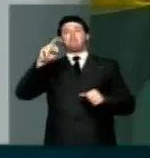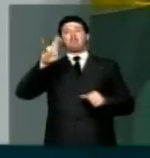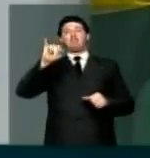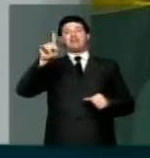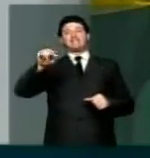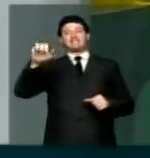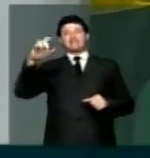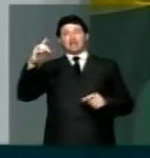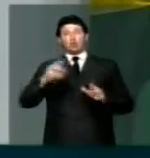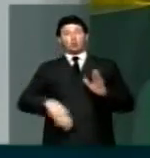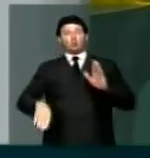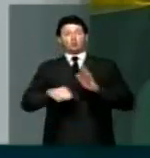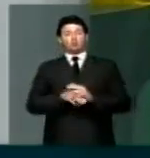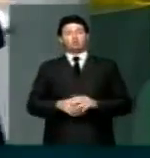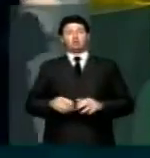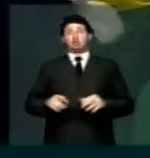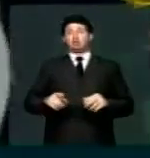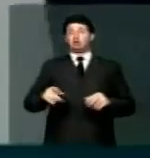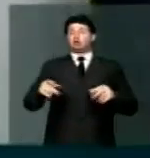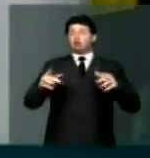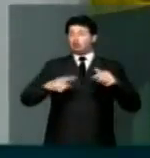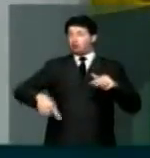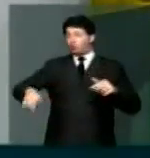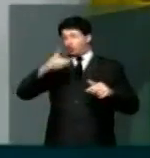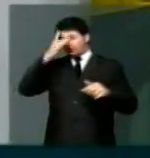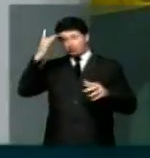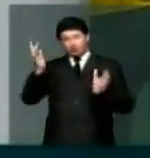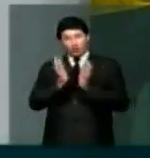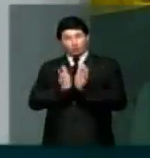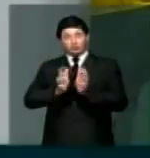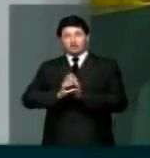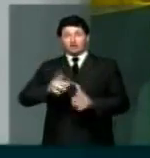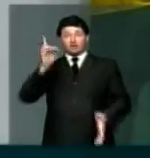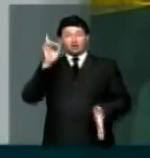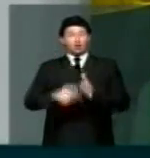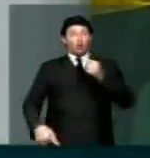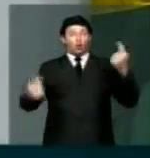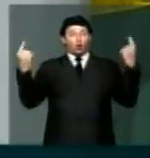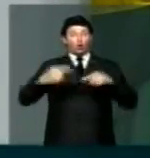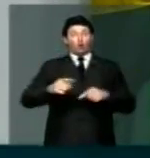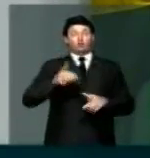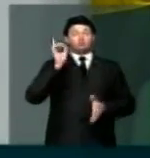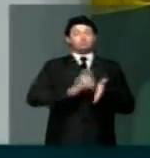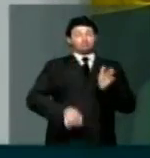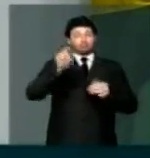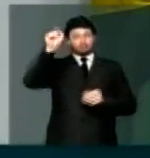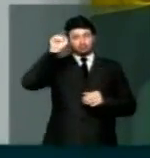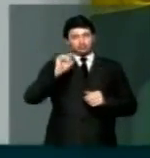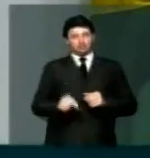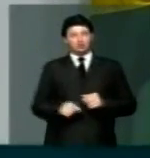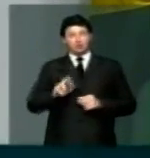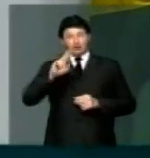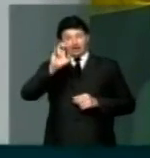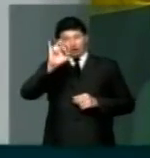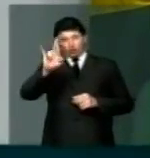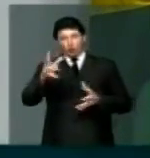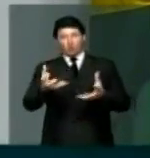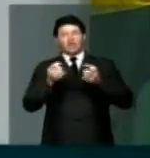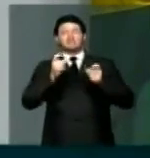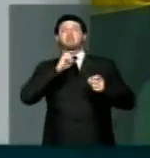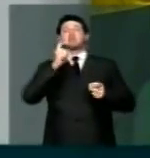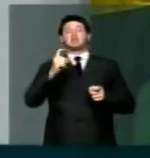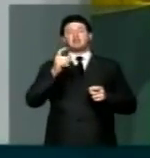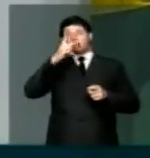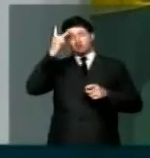universidade que é repudiada pelo conjunto da comunidade. Esse reitor, inclusive, não recebe ninguém.